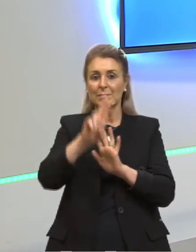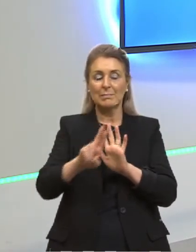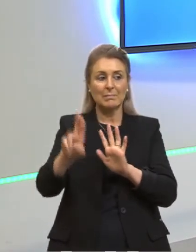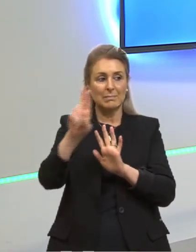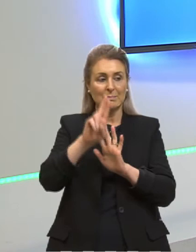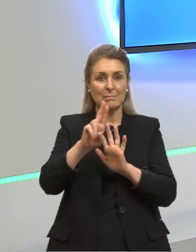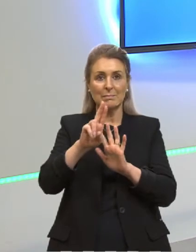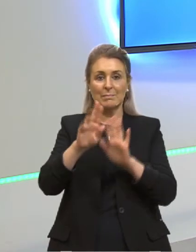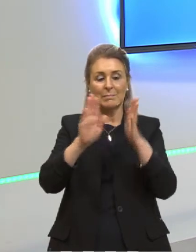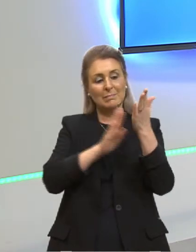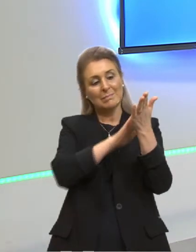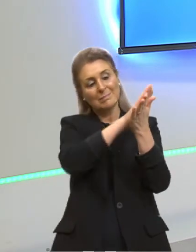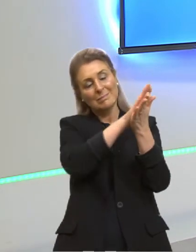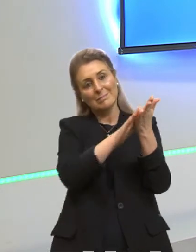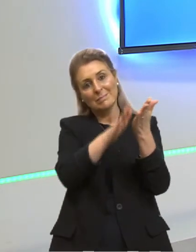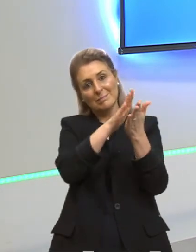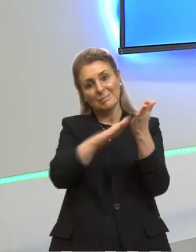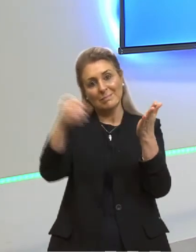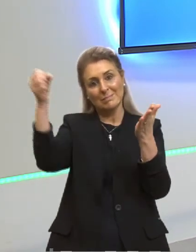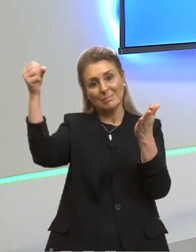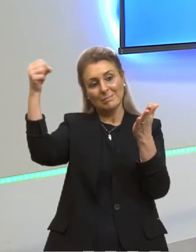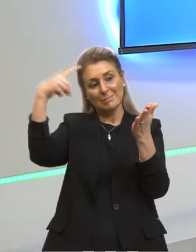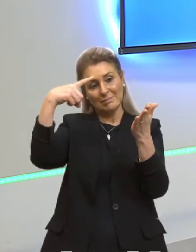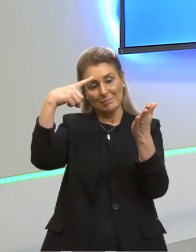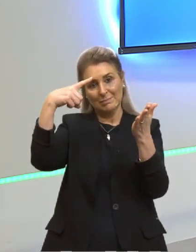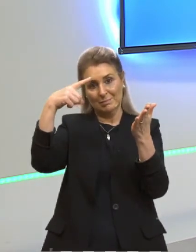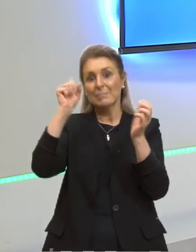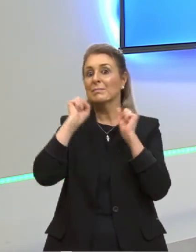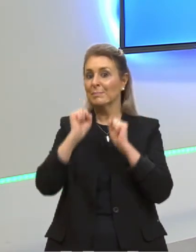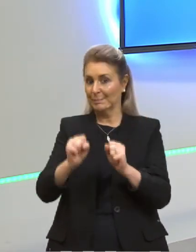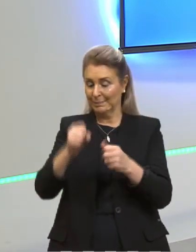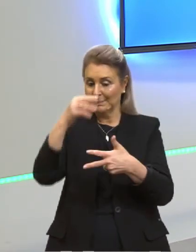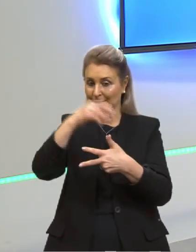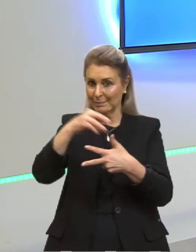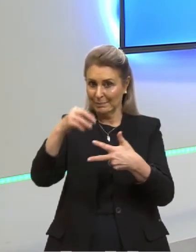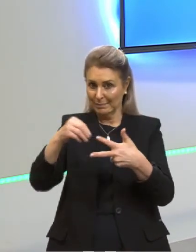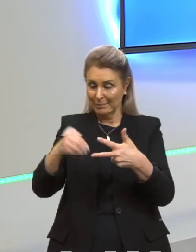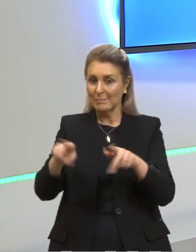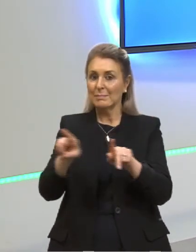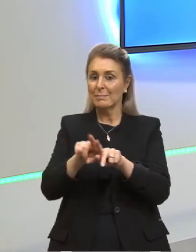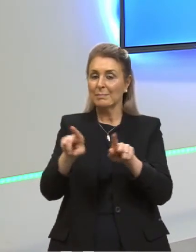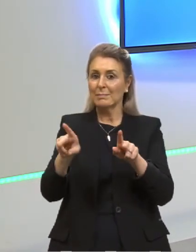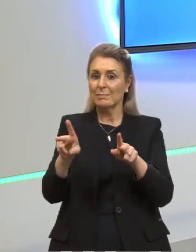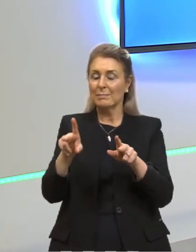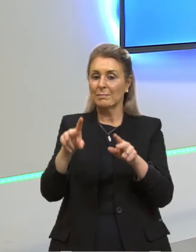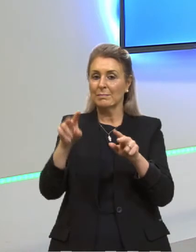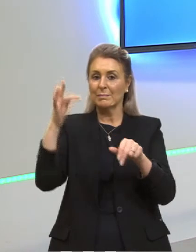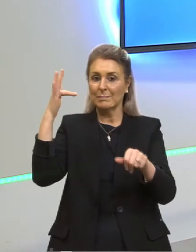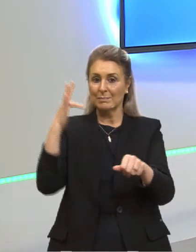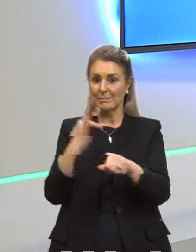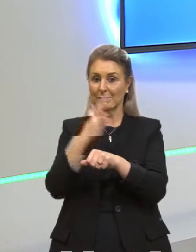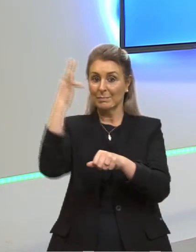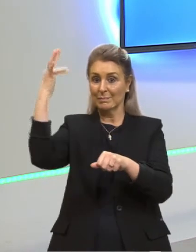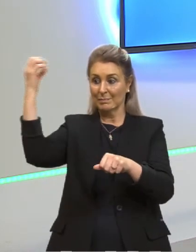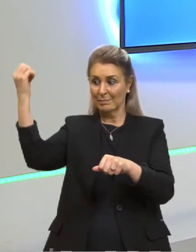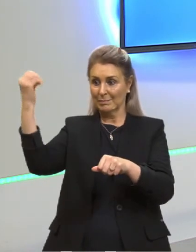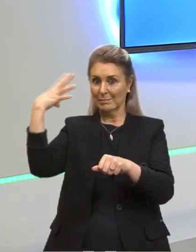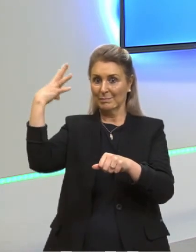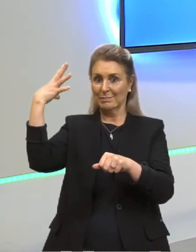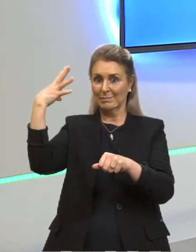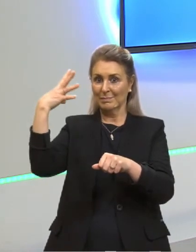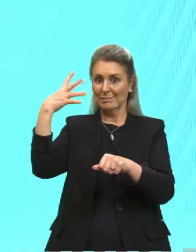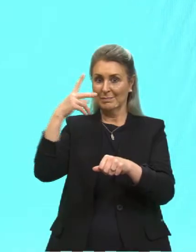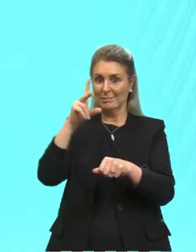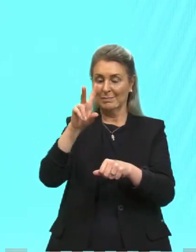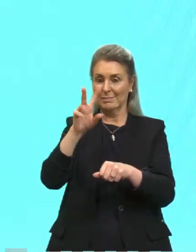painel solares, né? Pode cair no Enem, fotovoltaicos, cuidado, não é aquele painel para esquentar água, não são